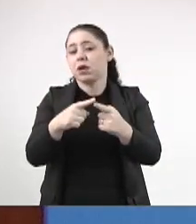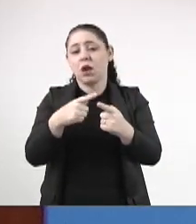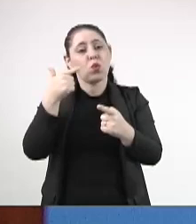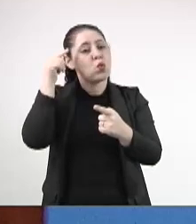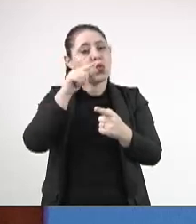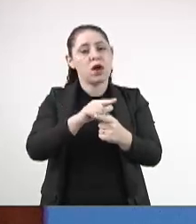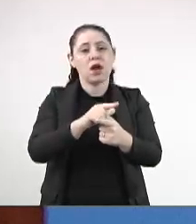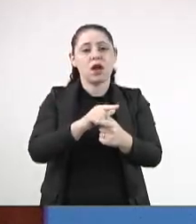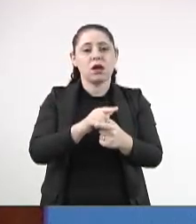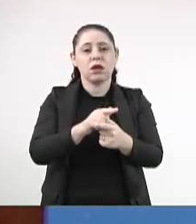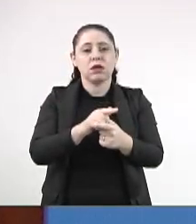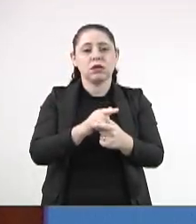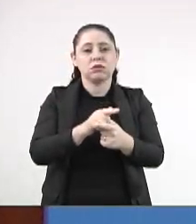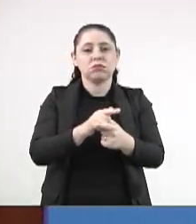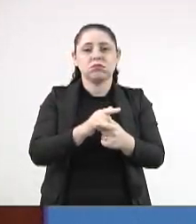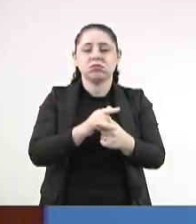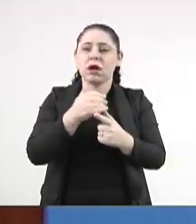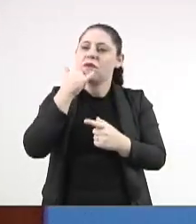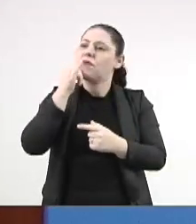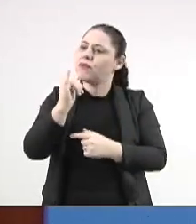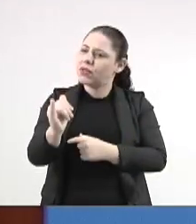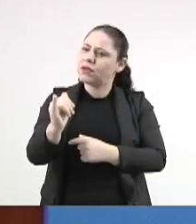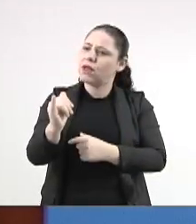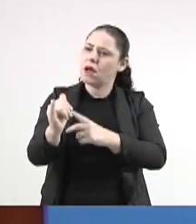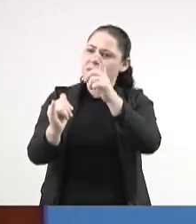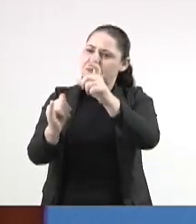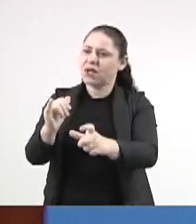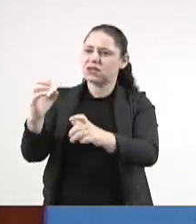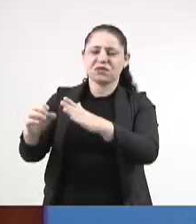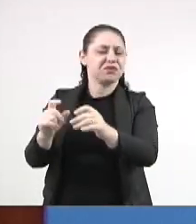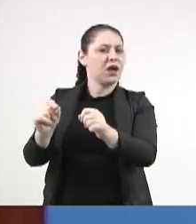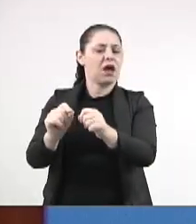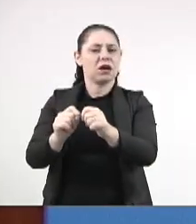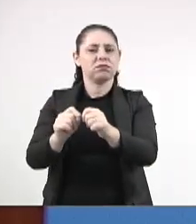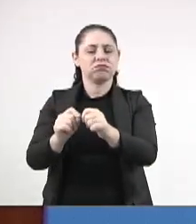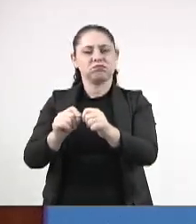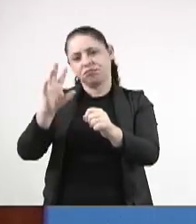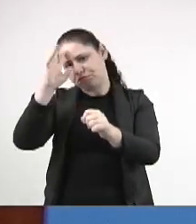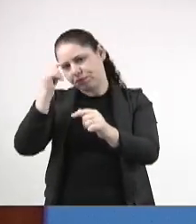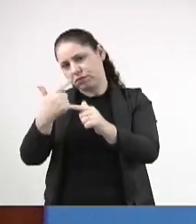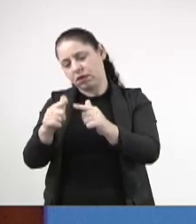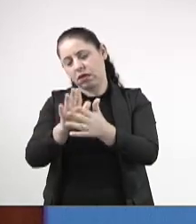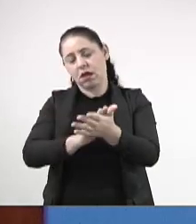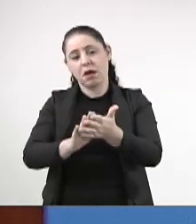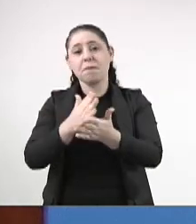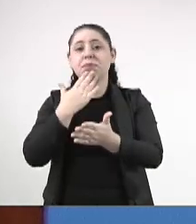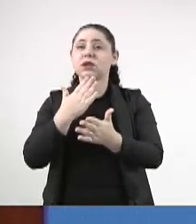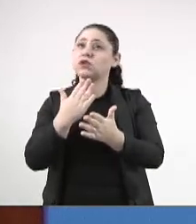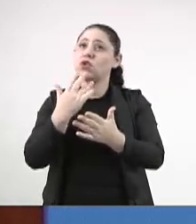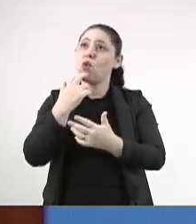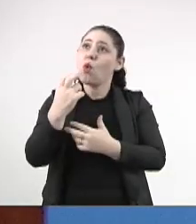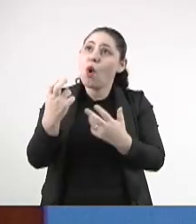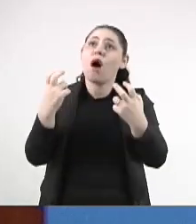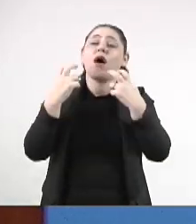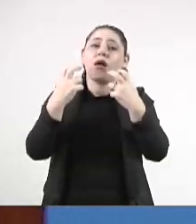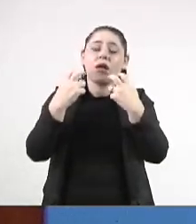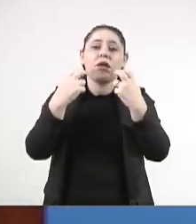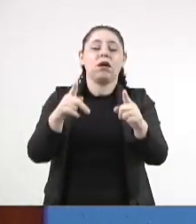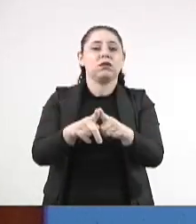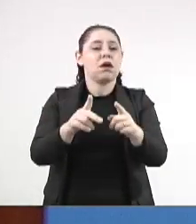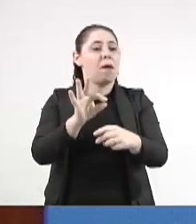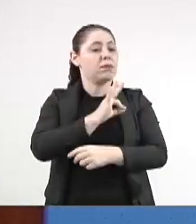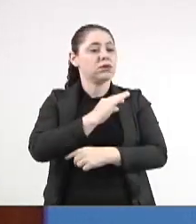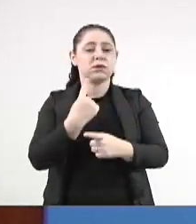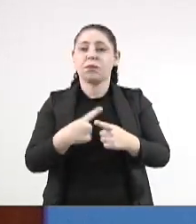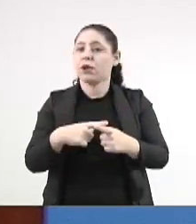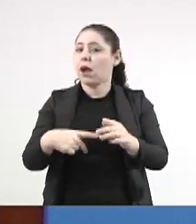consegue, tem poder de polícia. Notifica e os caras não fazem nada. Então, assim, eu estou pedindo socorro, inclusive à polícia, porque isso